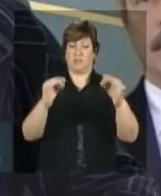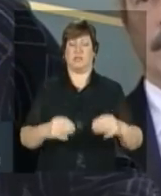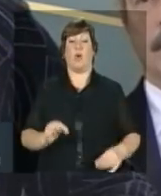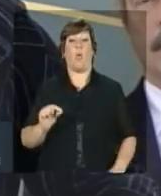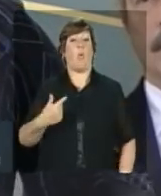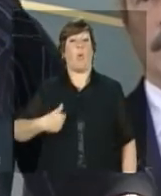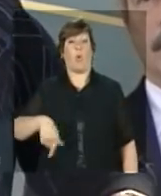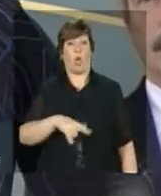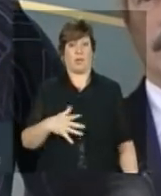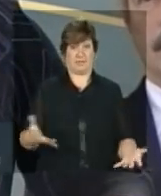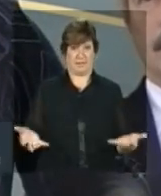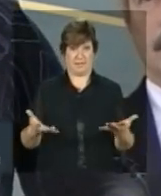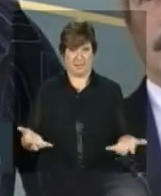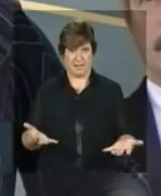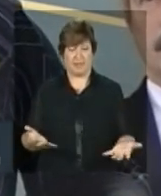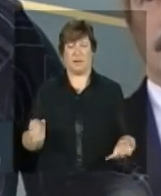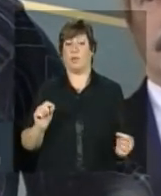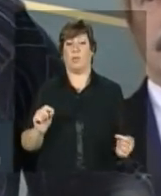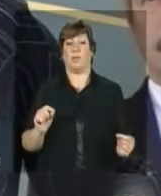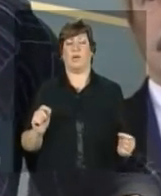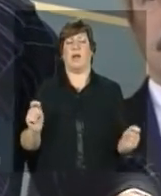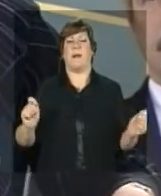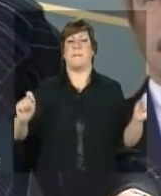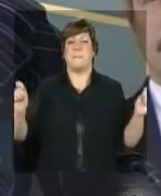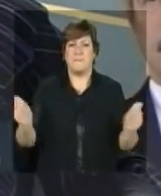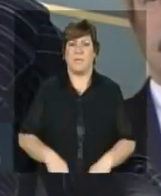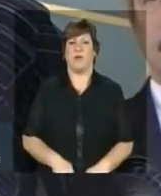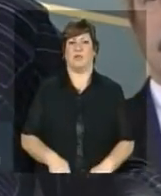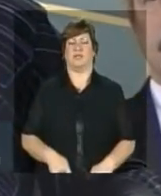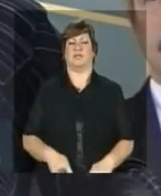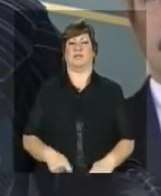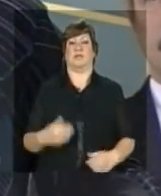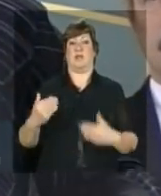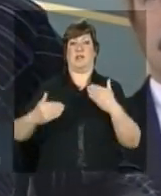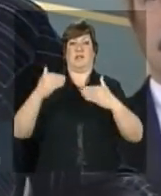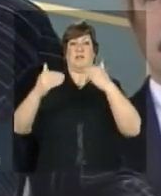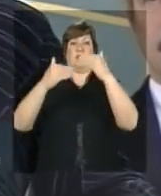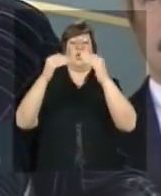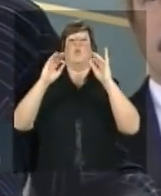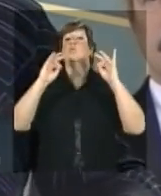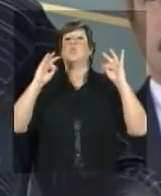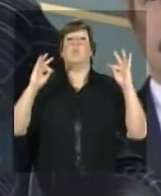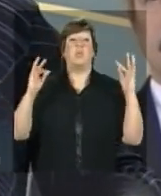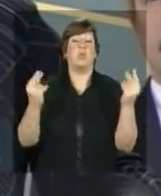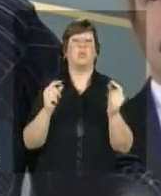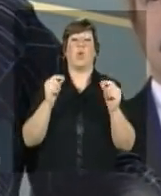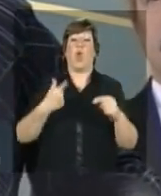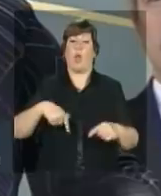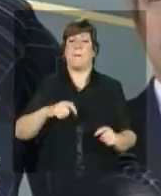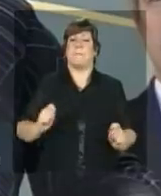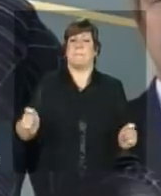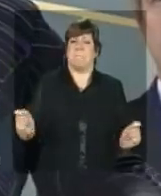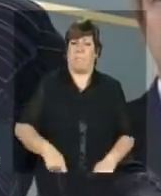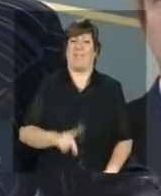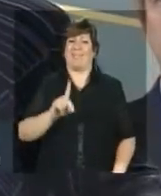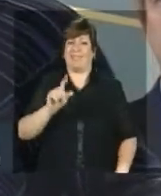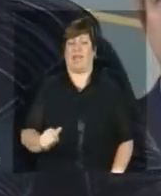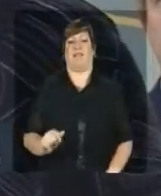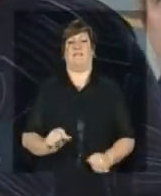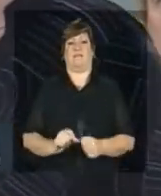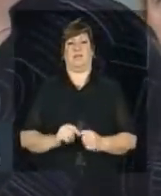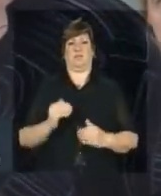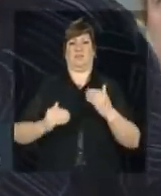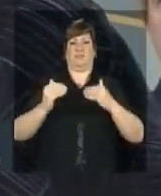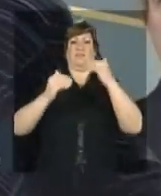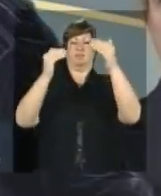nós queremos é sermos capazes de desenvolver tudo aquilo que podemos desenvolver e